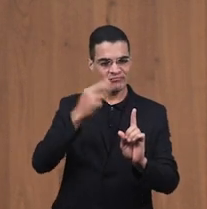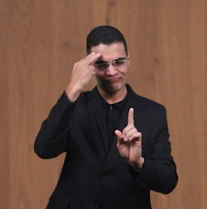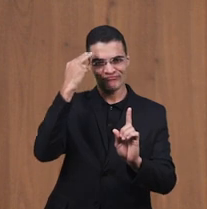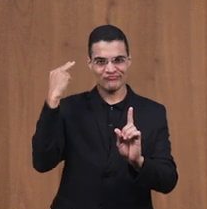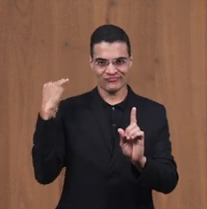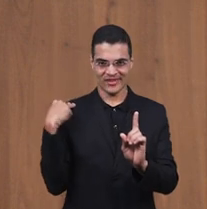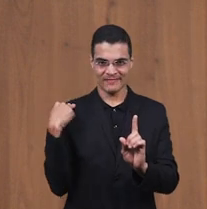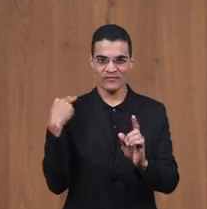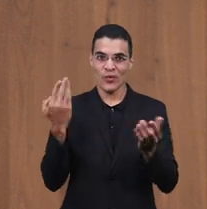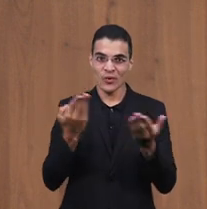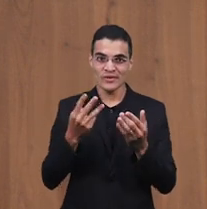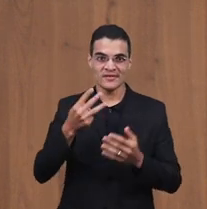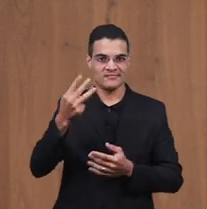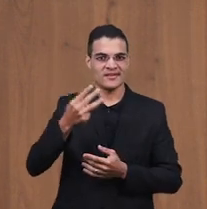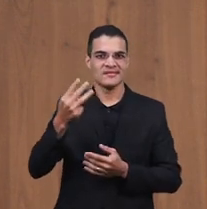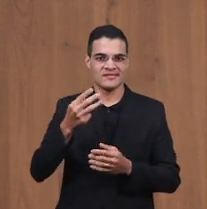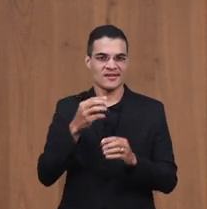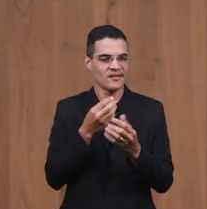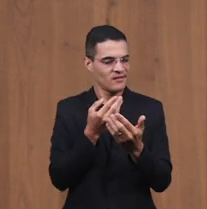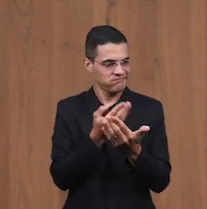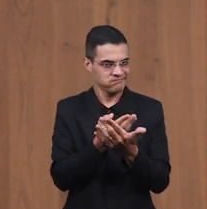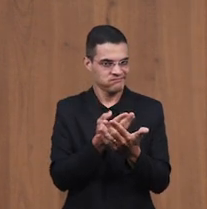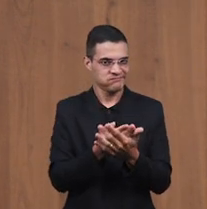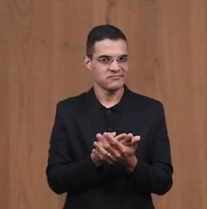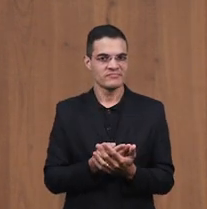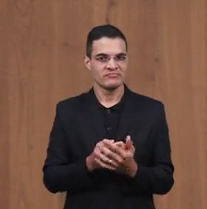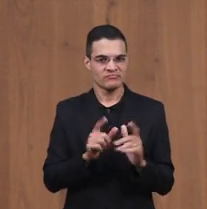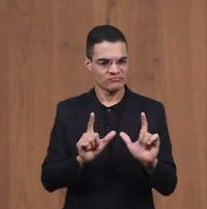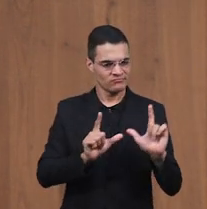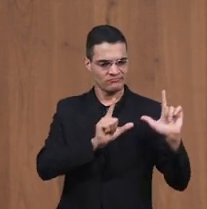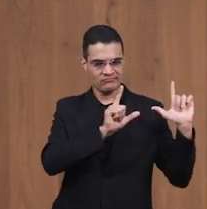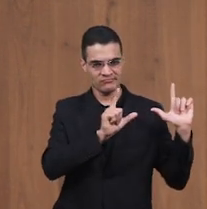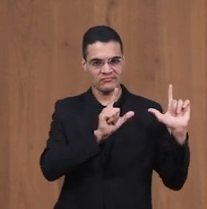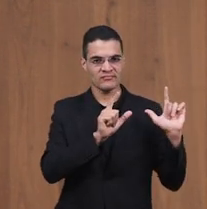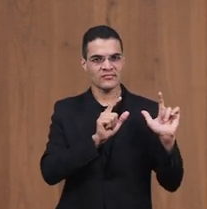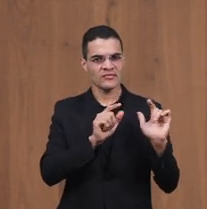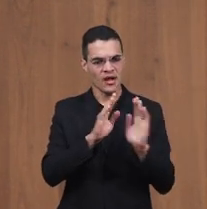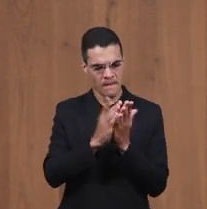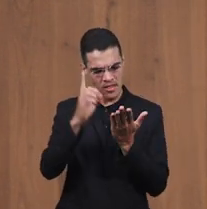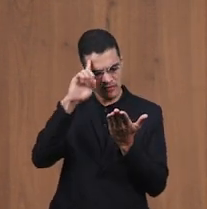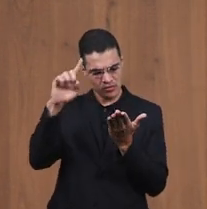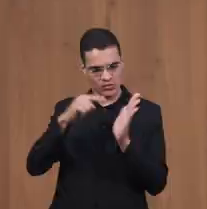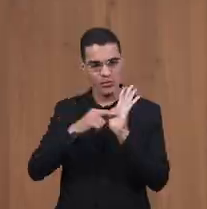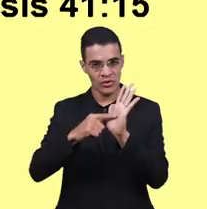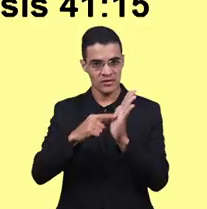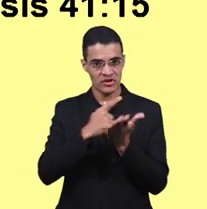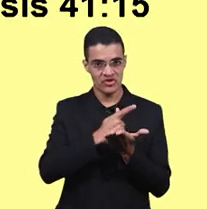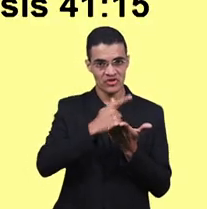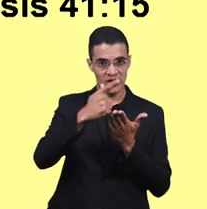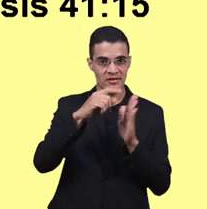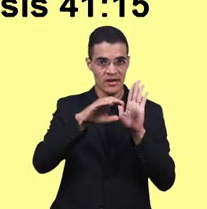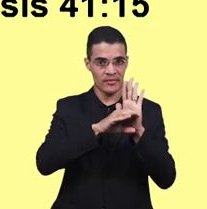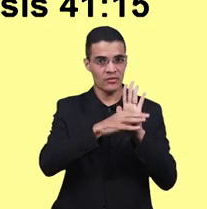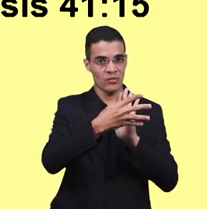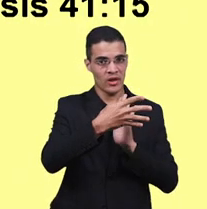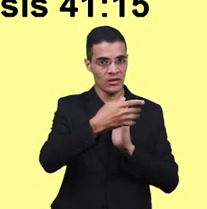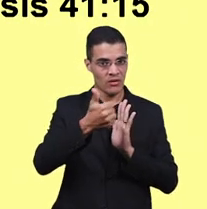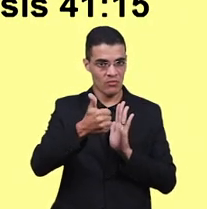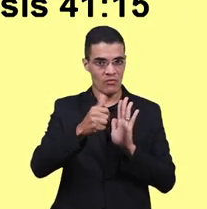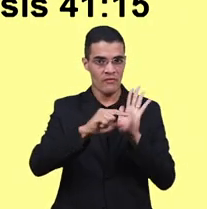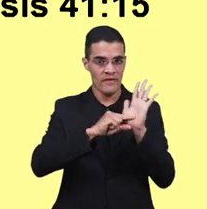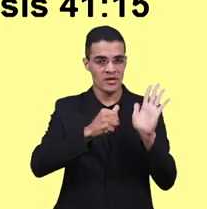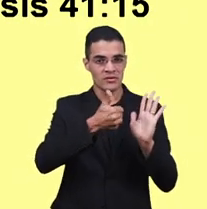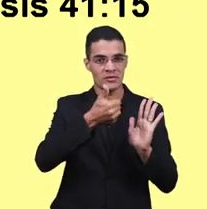terceira aula Vamos ler aqui comigo? A palavra fala assim Em Gênesis 41,